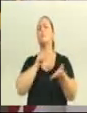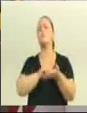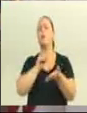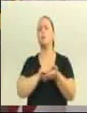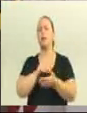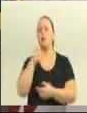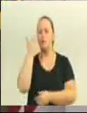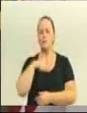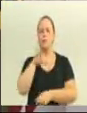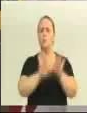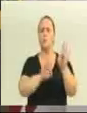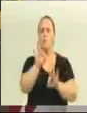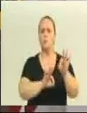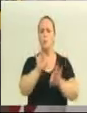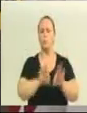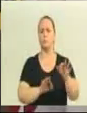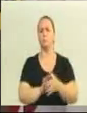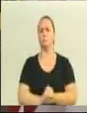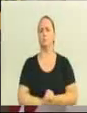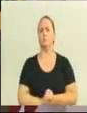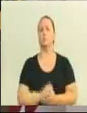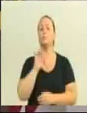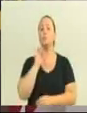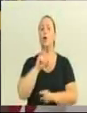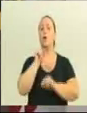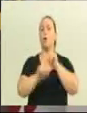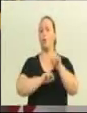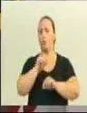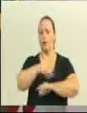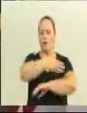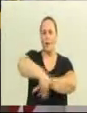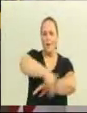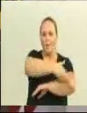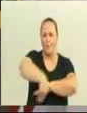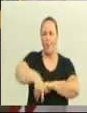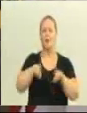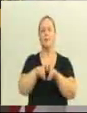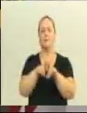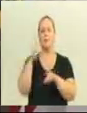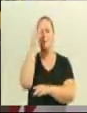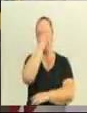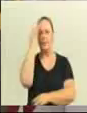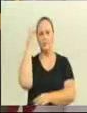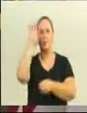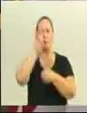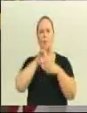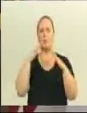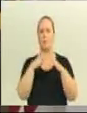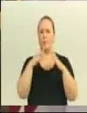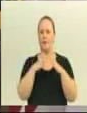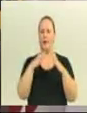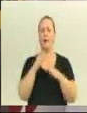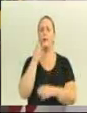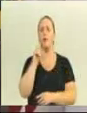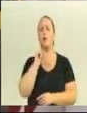Apenas que a Prefeitura desapropria as ruas, e o proprietário do imóvel já disse que as ruas são coletivas, não vai